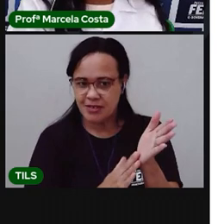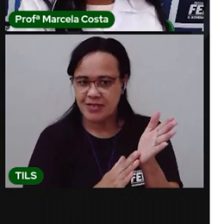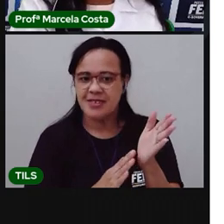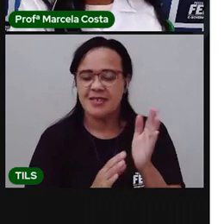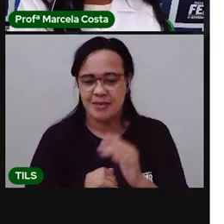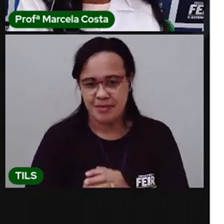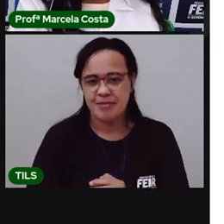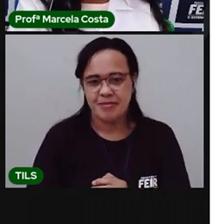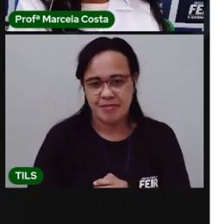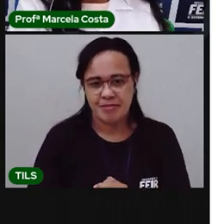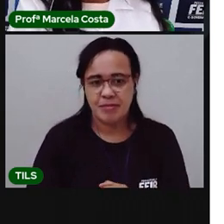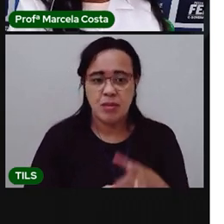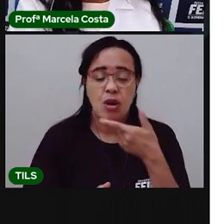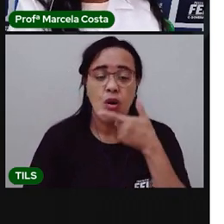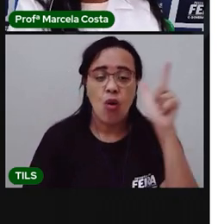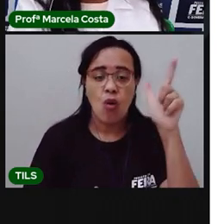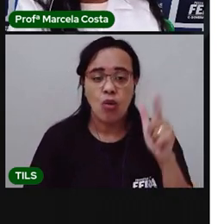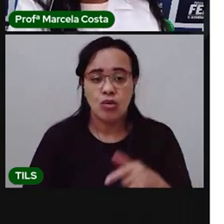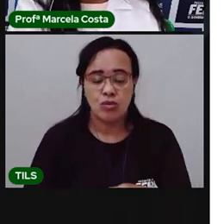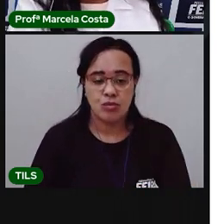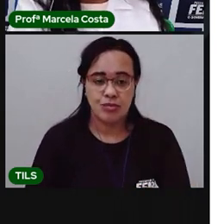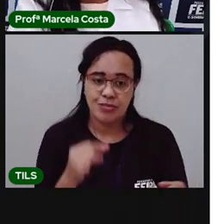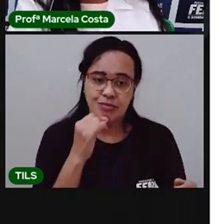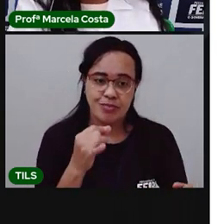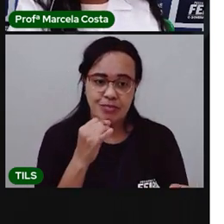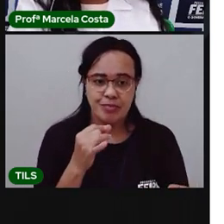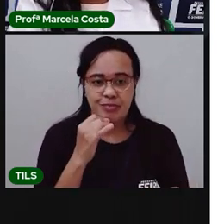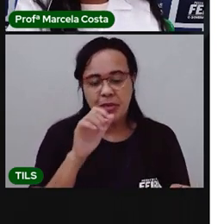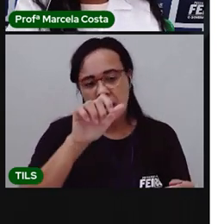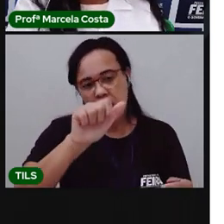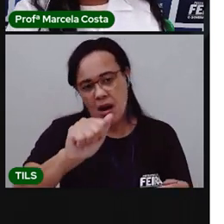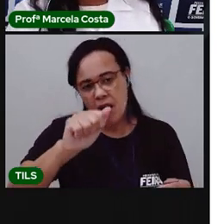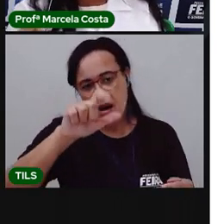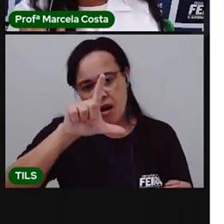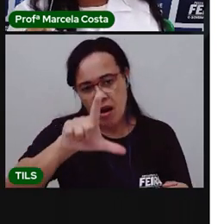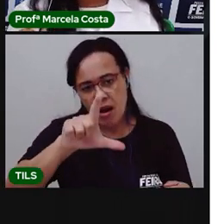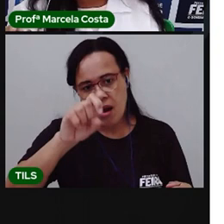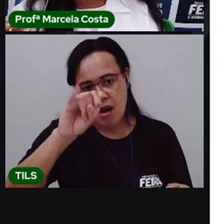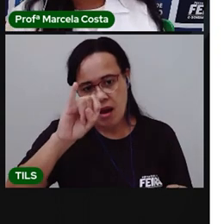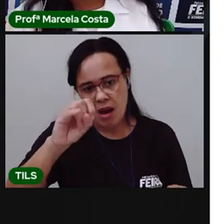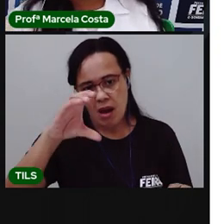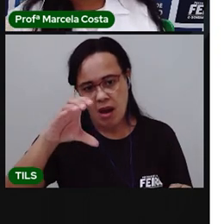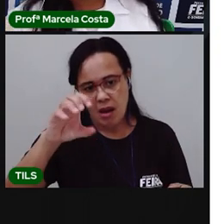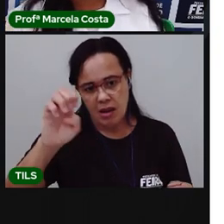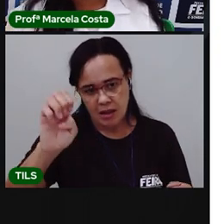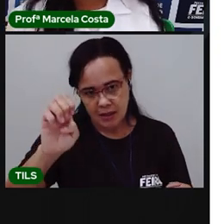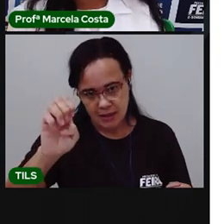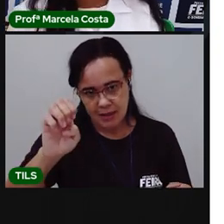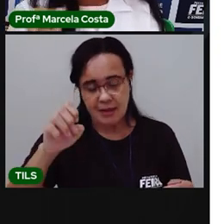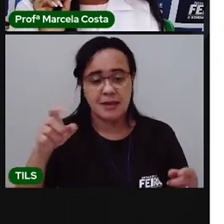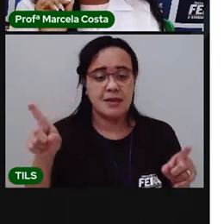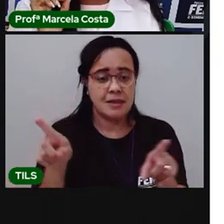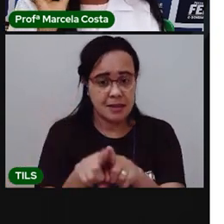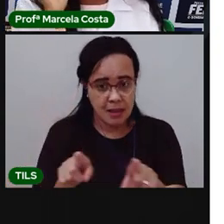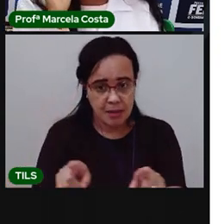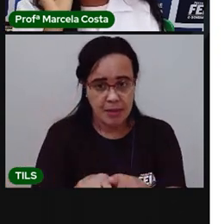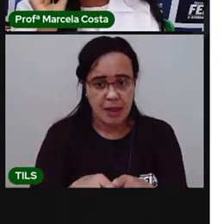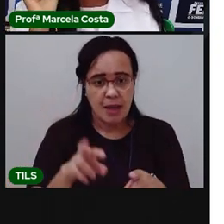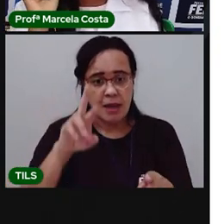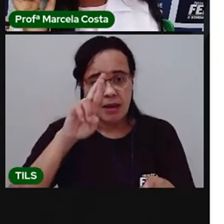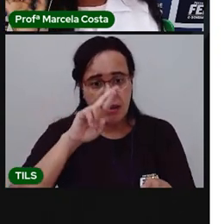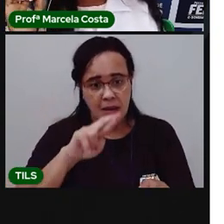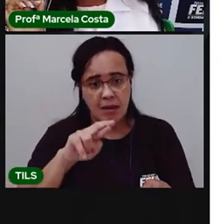Olha outro exemplo aqui. Alice, rice. Ó, Alice, rice. Olha,